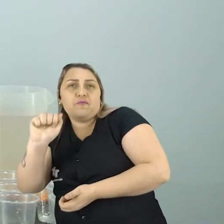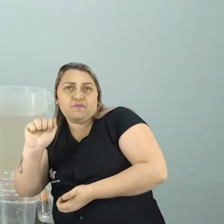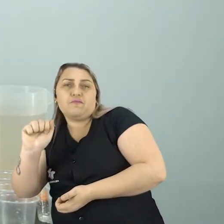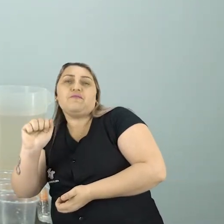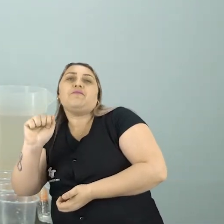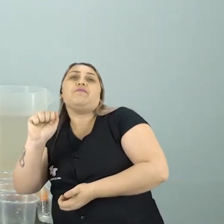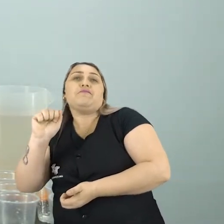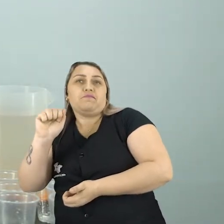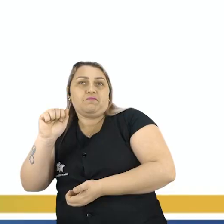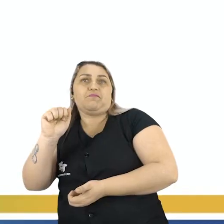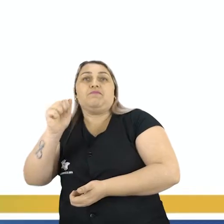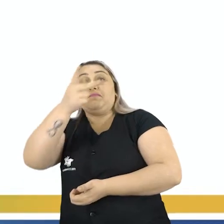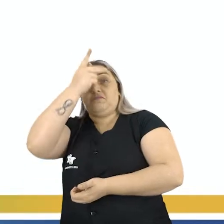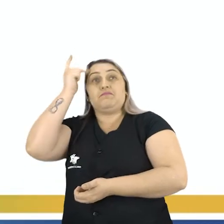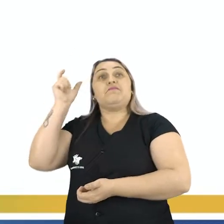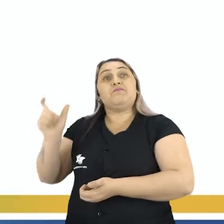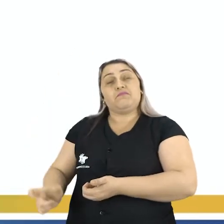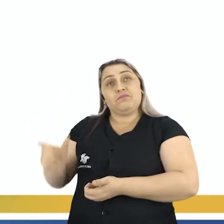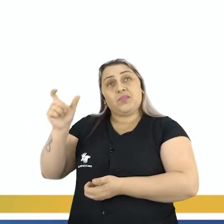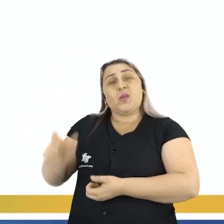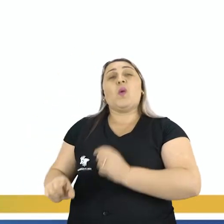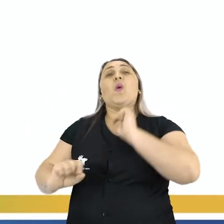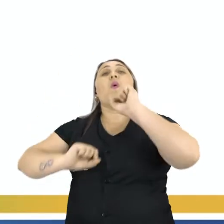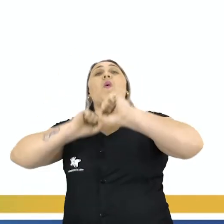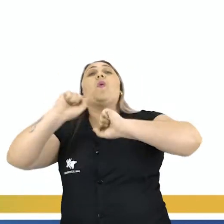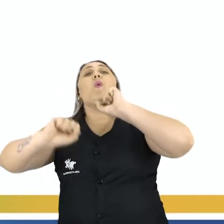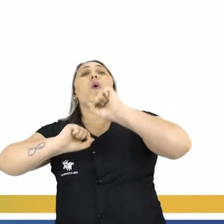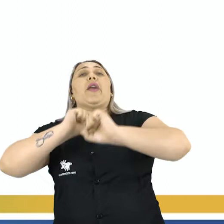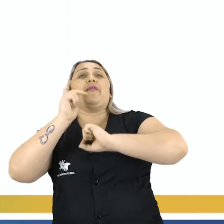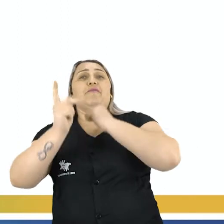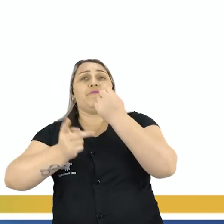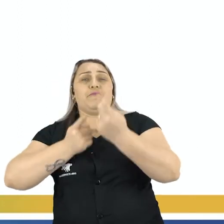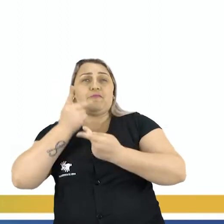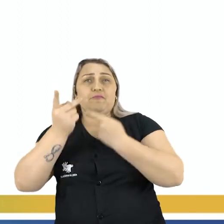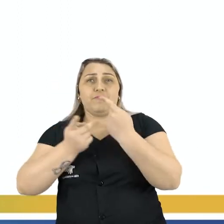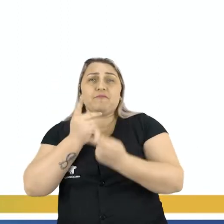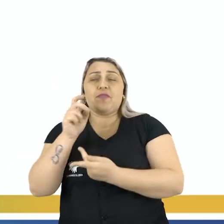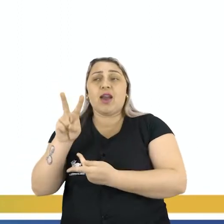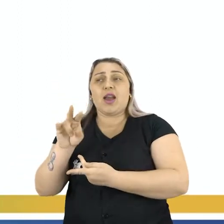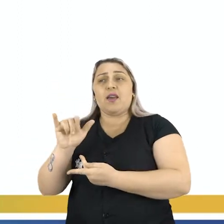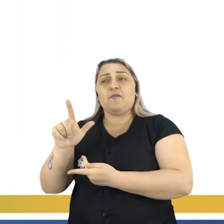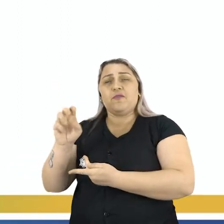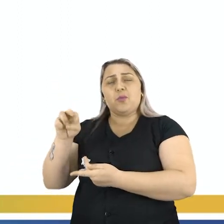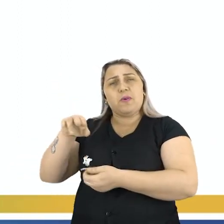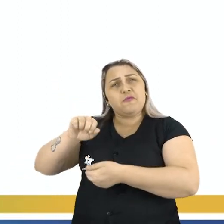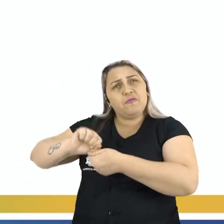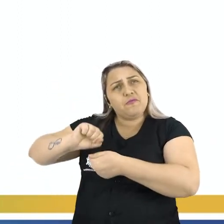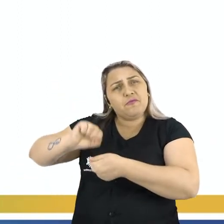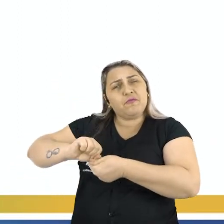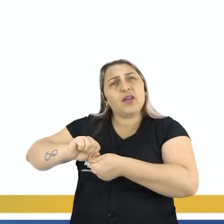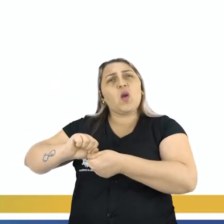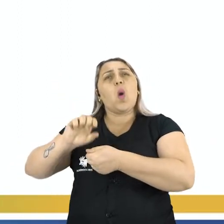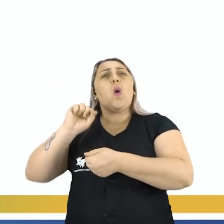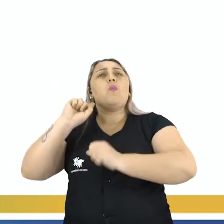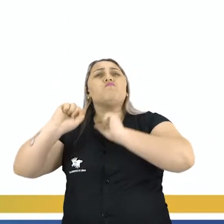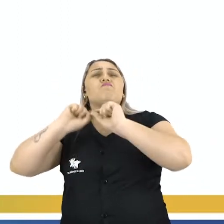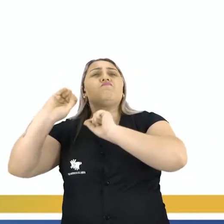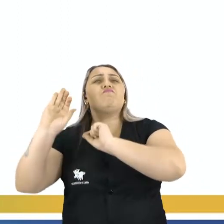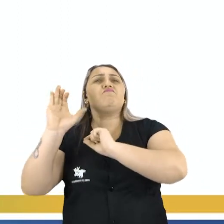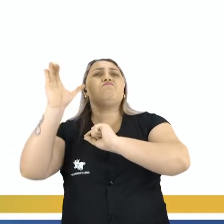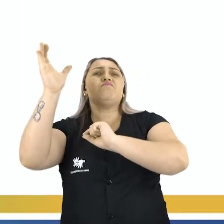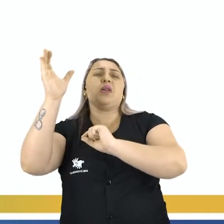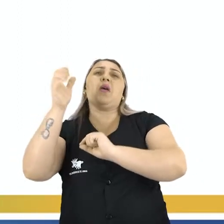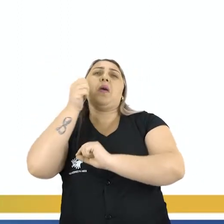personagem desse probleminha E o que que fala sobre que a Vilma fez Ou que aconteceu com a